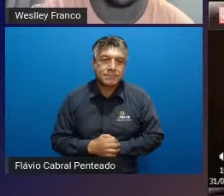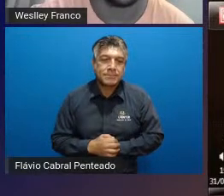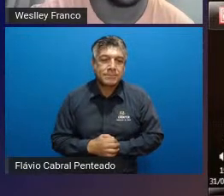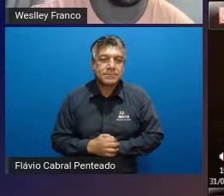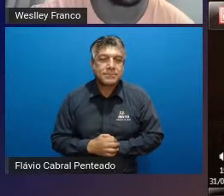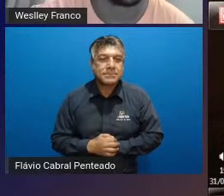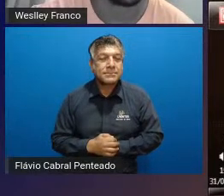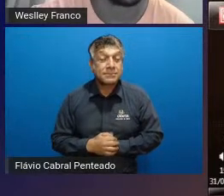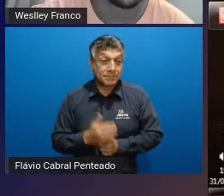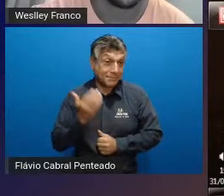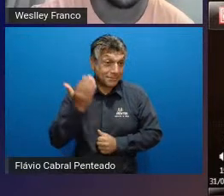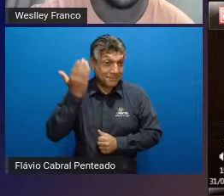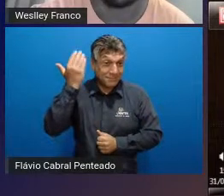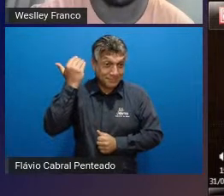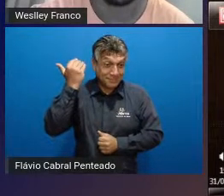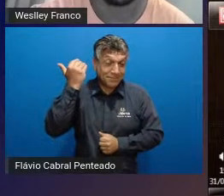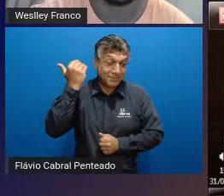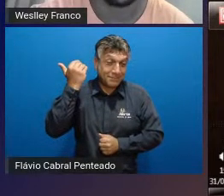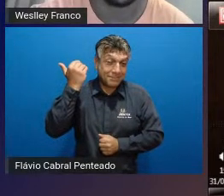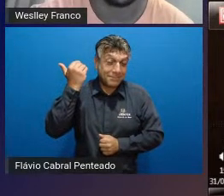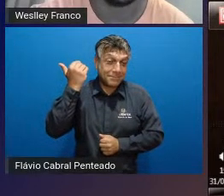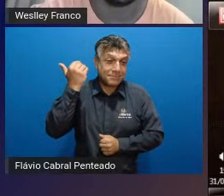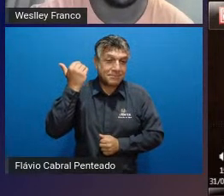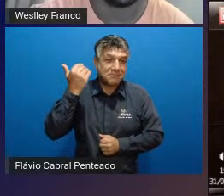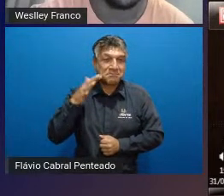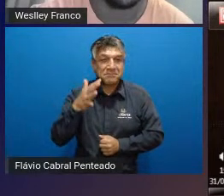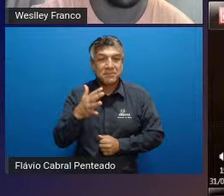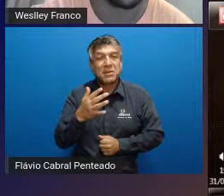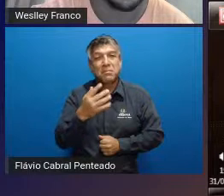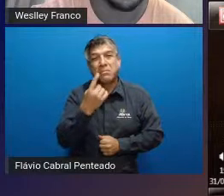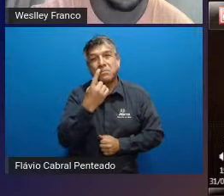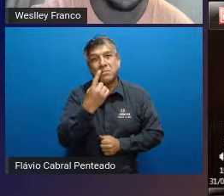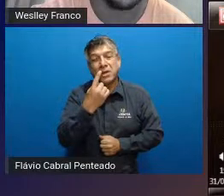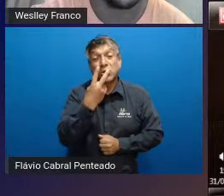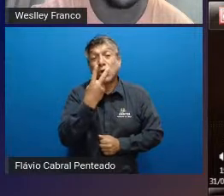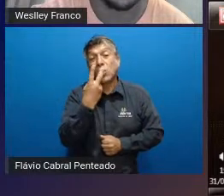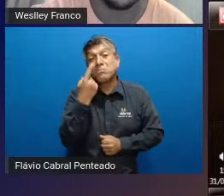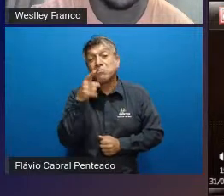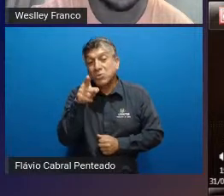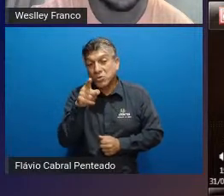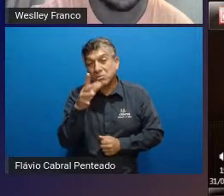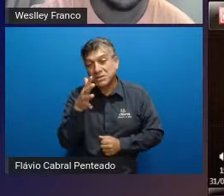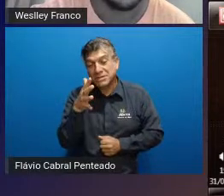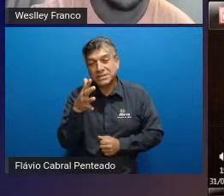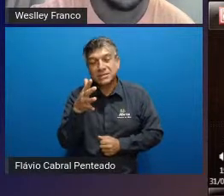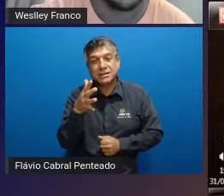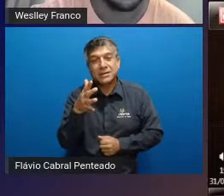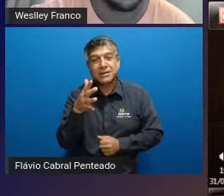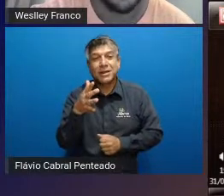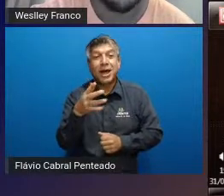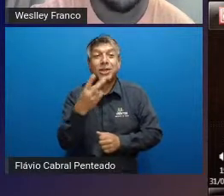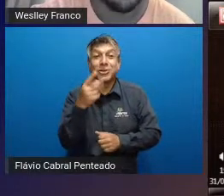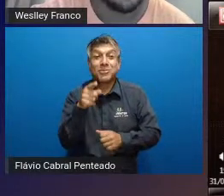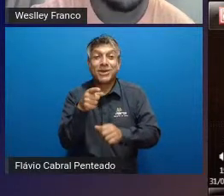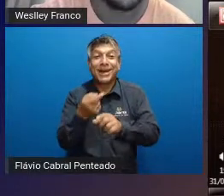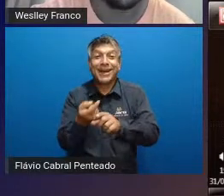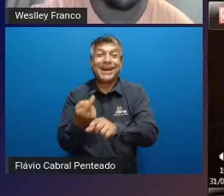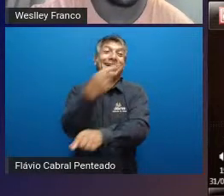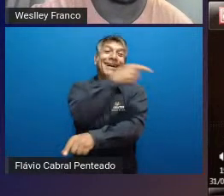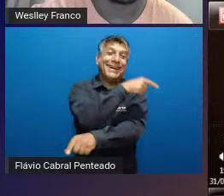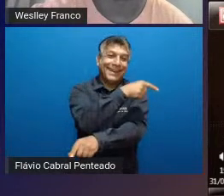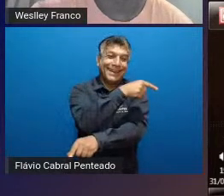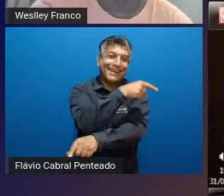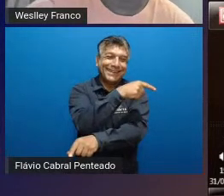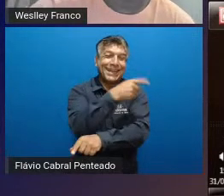antigamente lá por volta dos anos 2000 antes de Cristo o